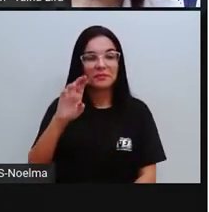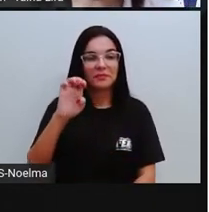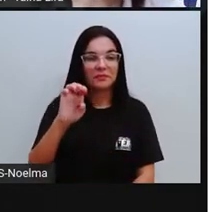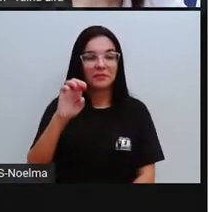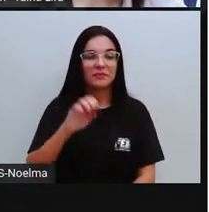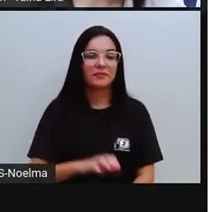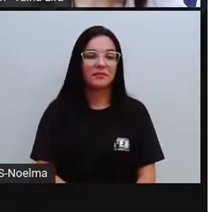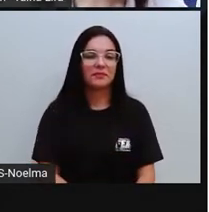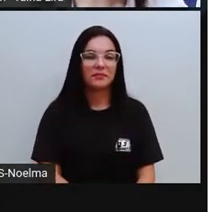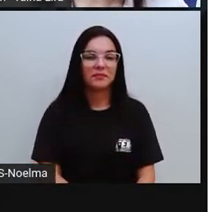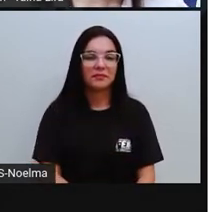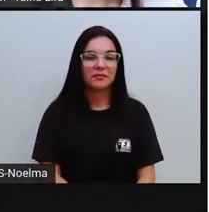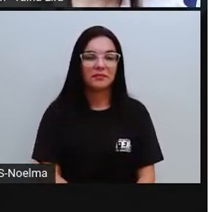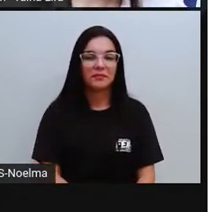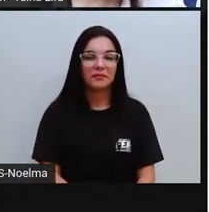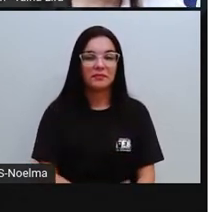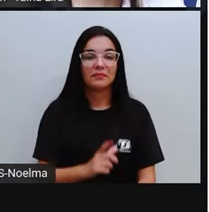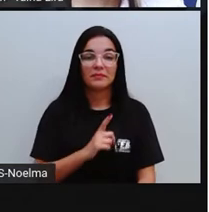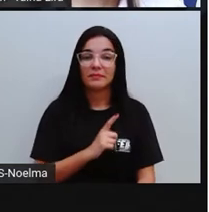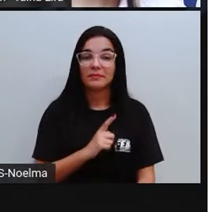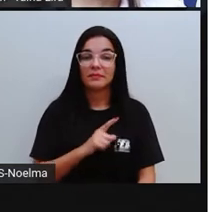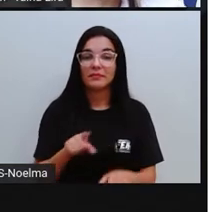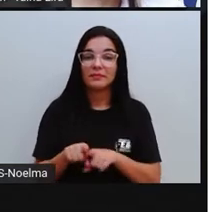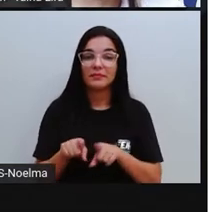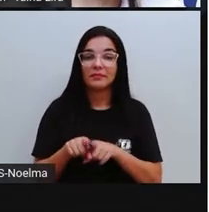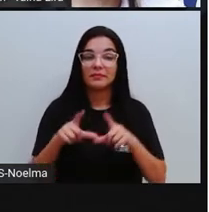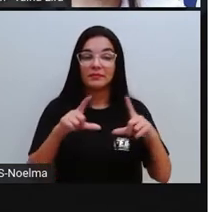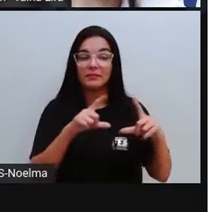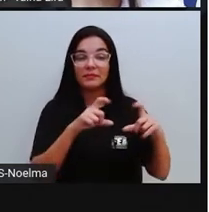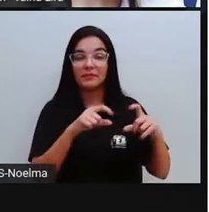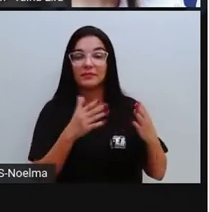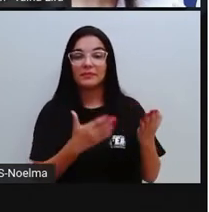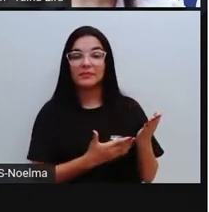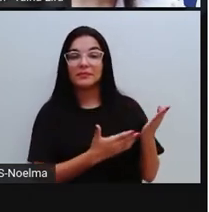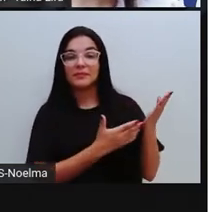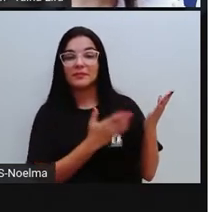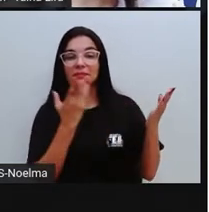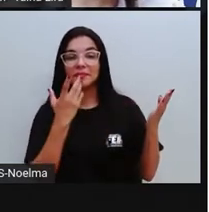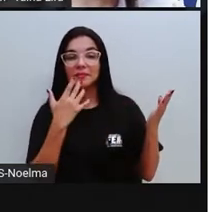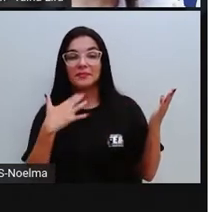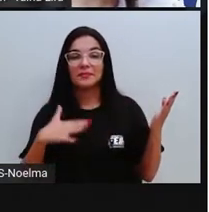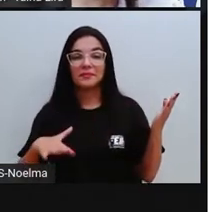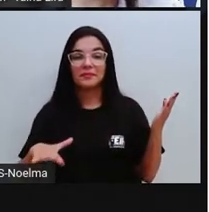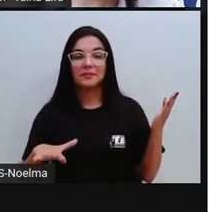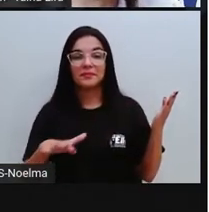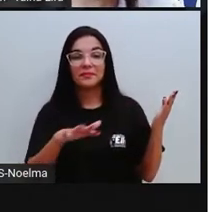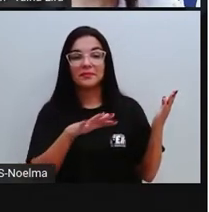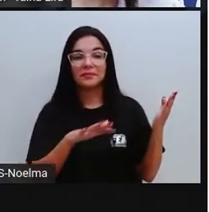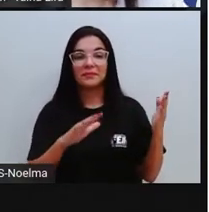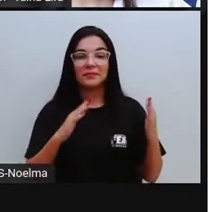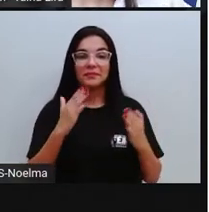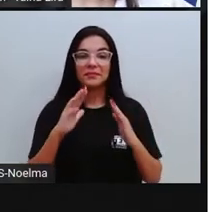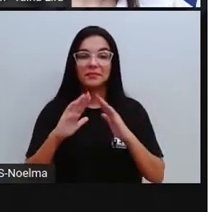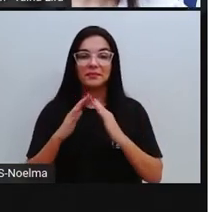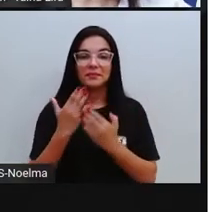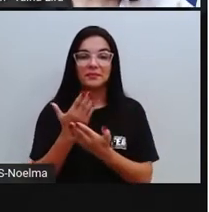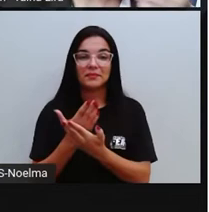certo? Nós temos também aqui a imagem, olha lá, das crianças indígenas